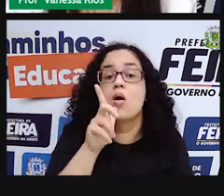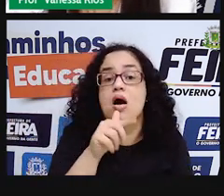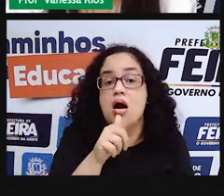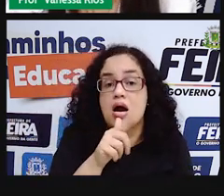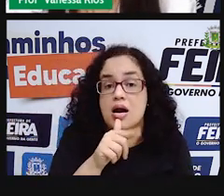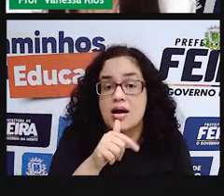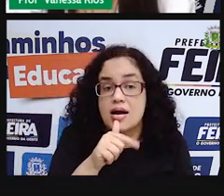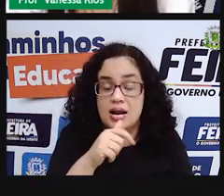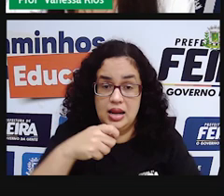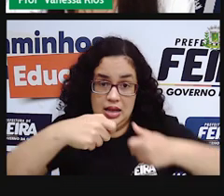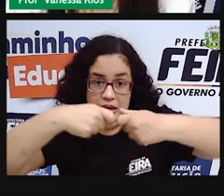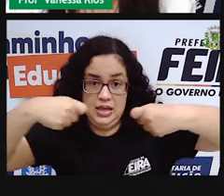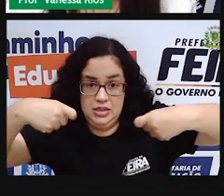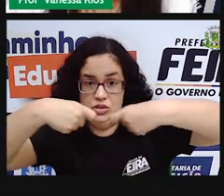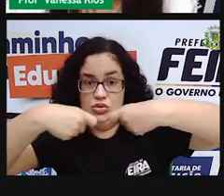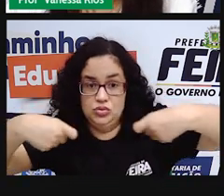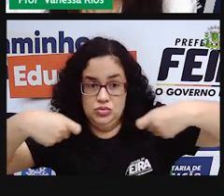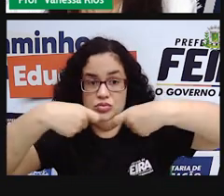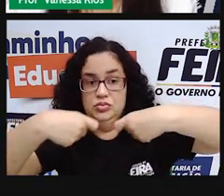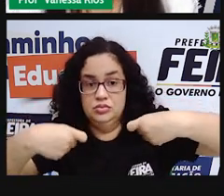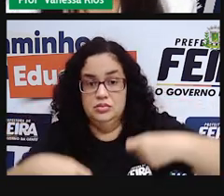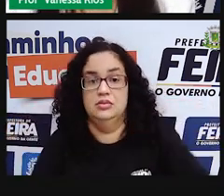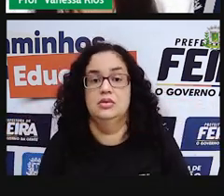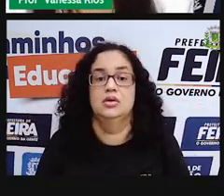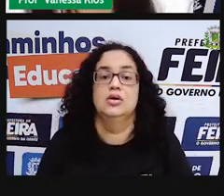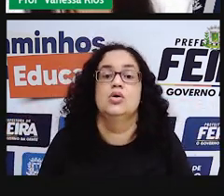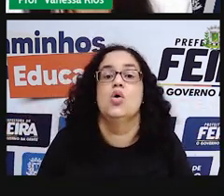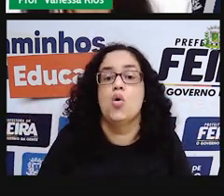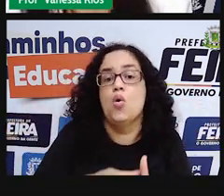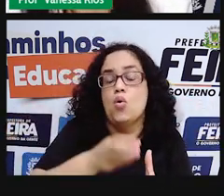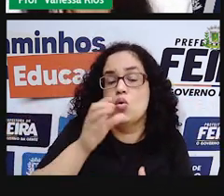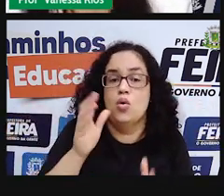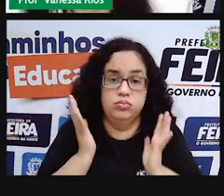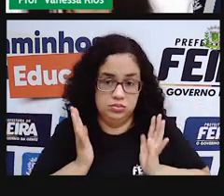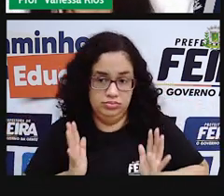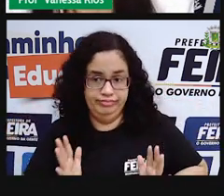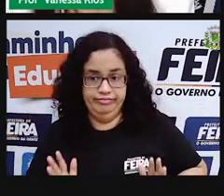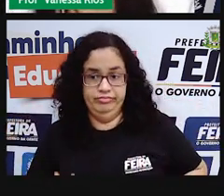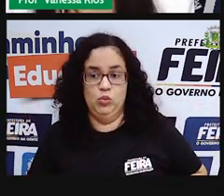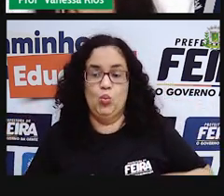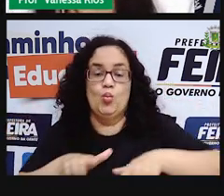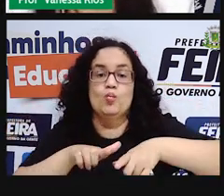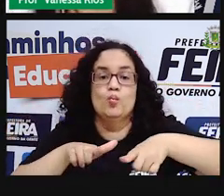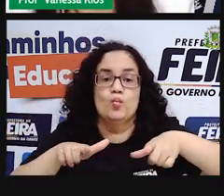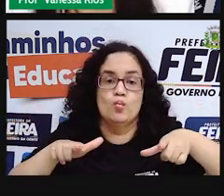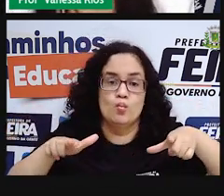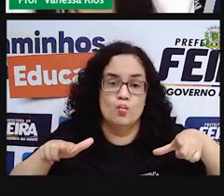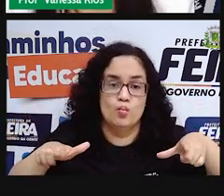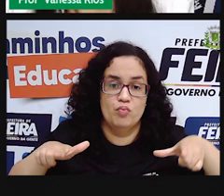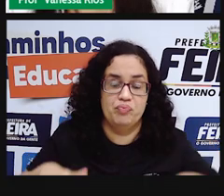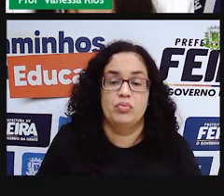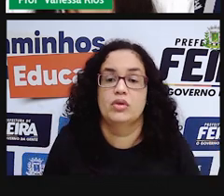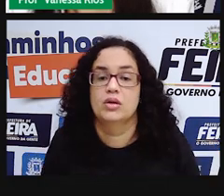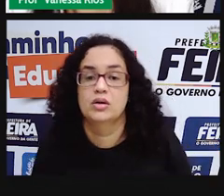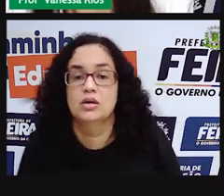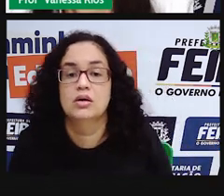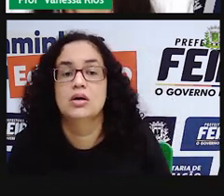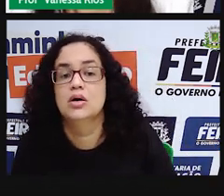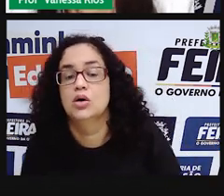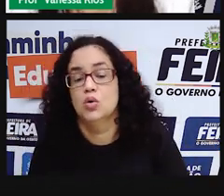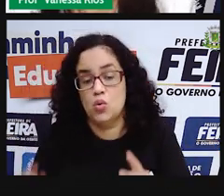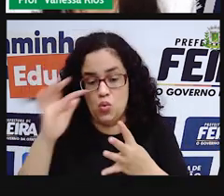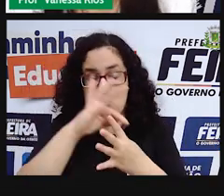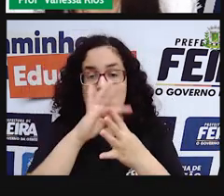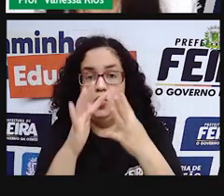um elástico de escritório e também um copo vazio. E aí a Pró vai usar aqui quatro